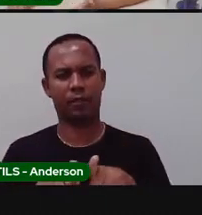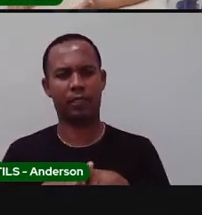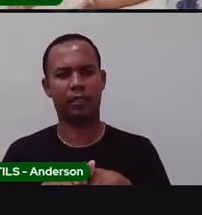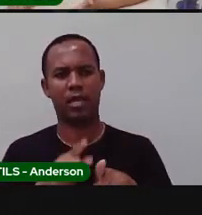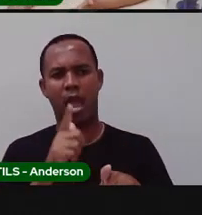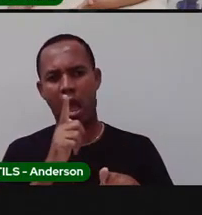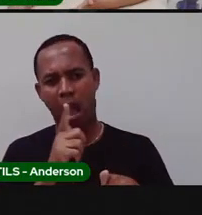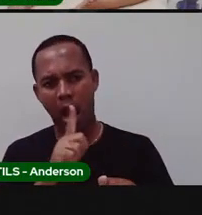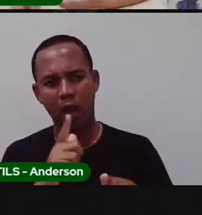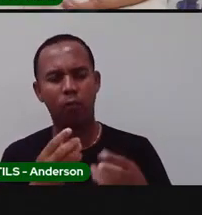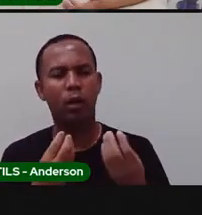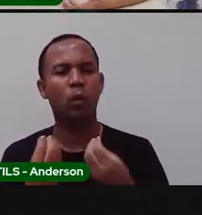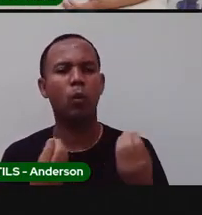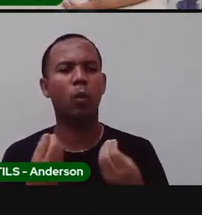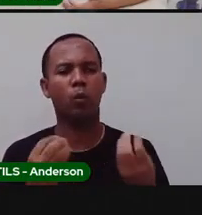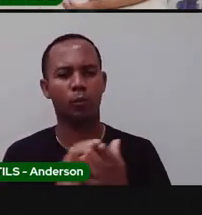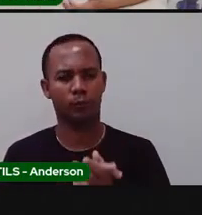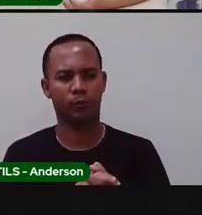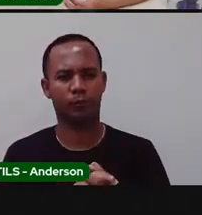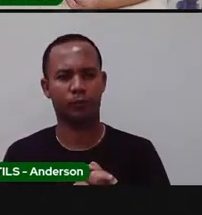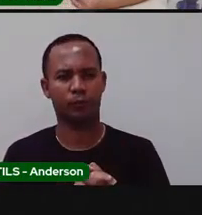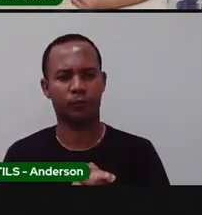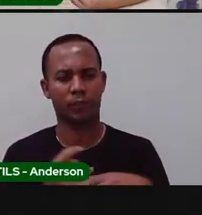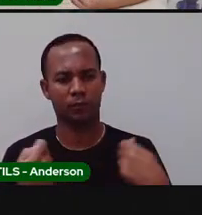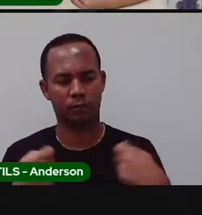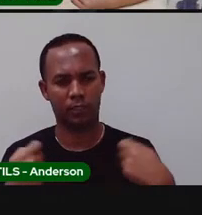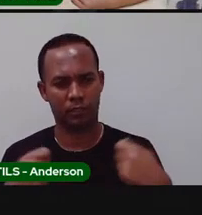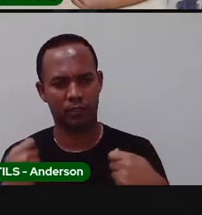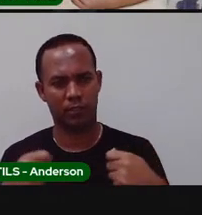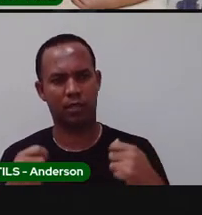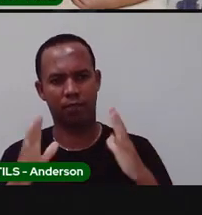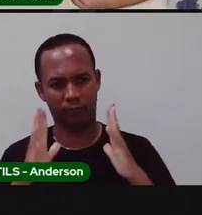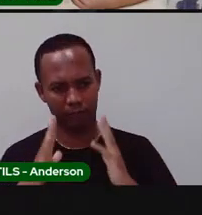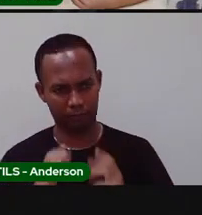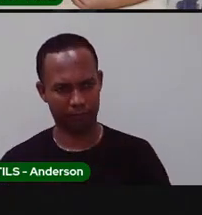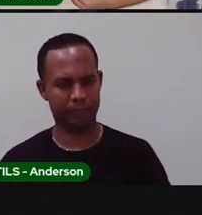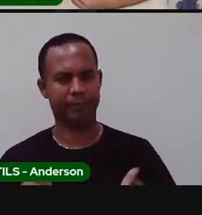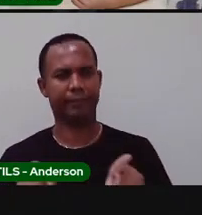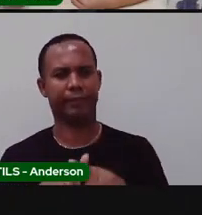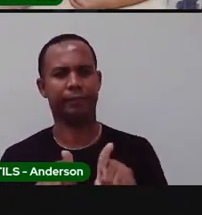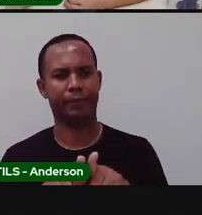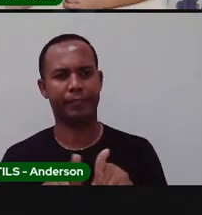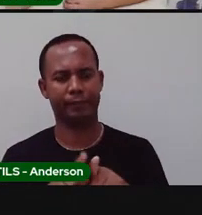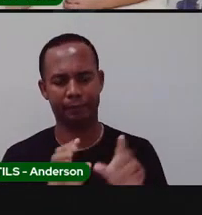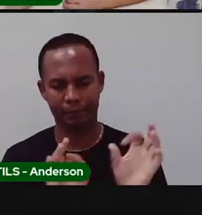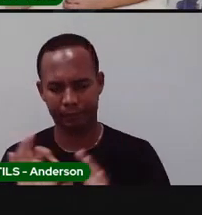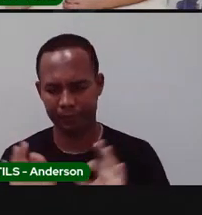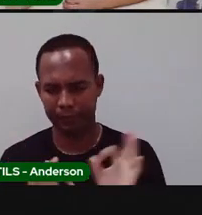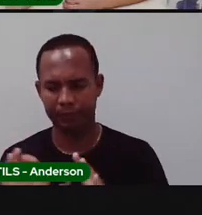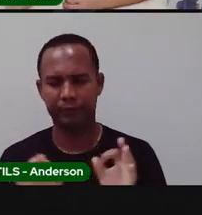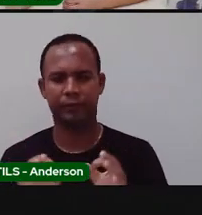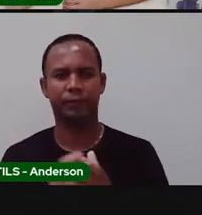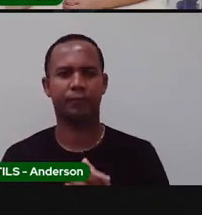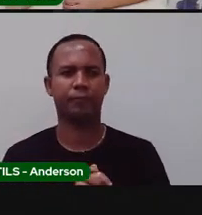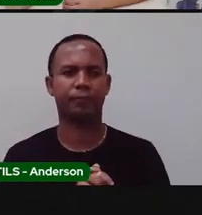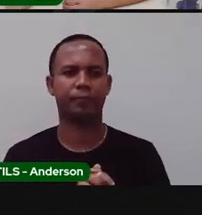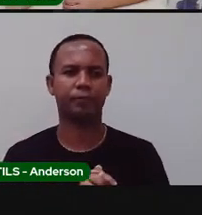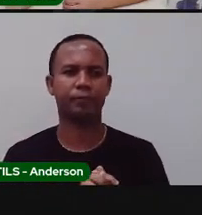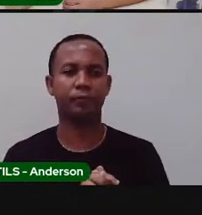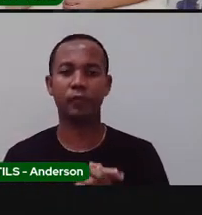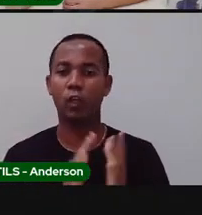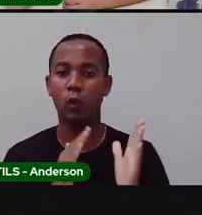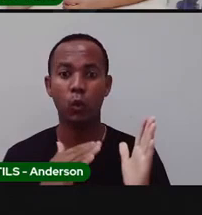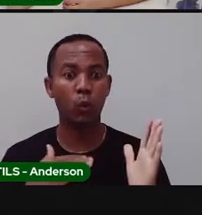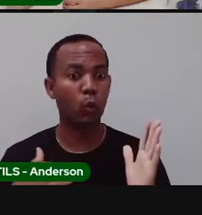essa água, gente, sem nenhum tipo de tratamento, sem nenhum tipo, né? De preparação para o consumo. E aí,